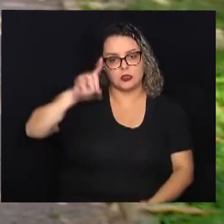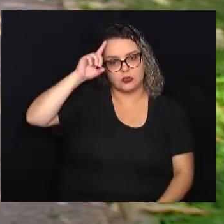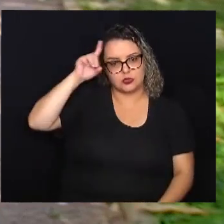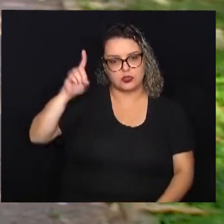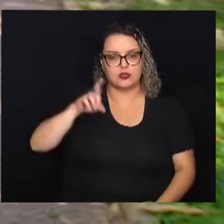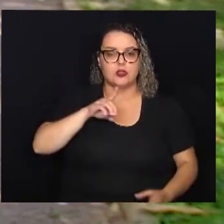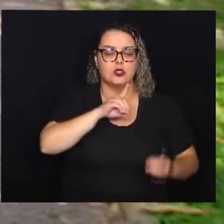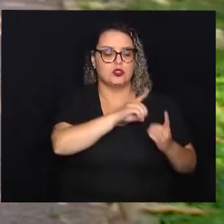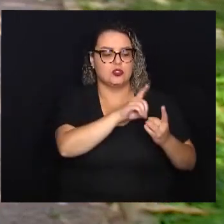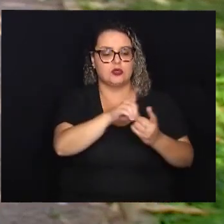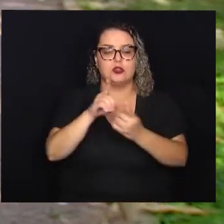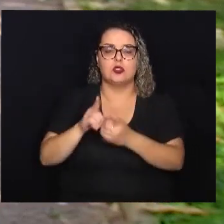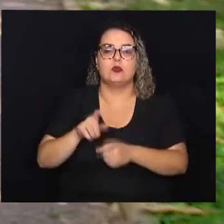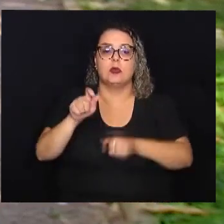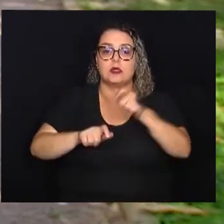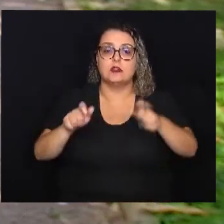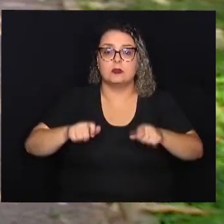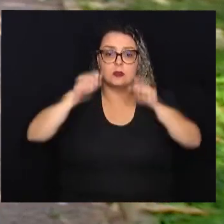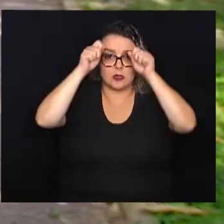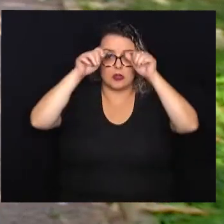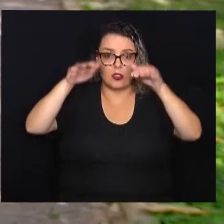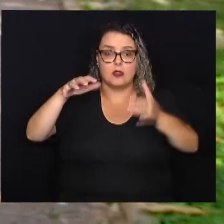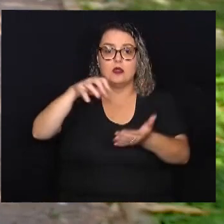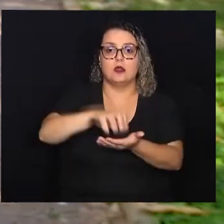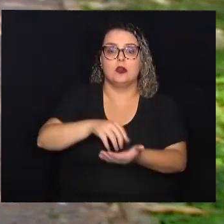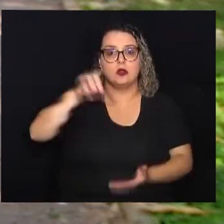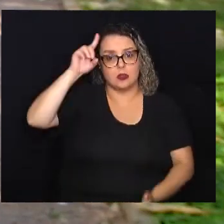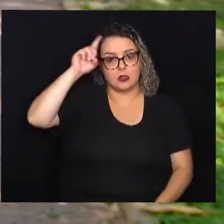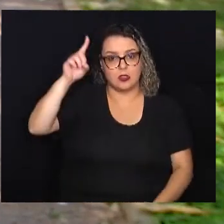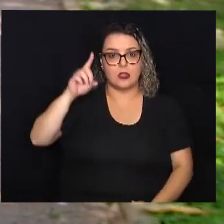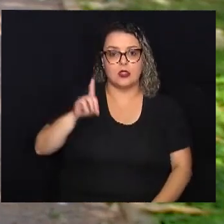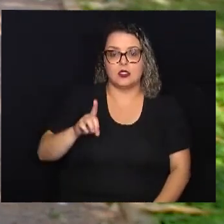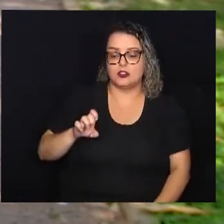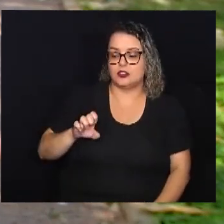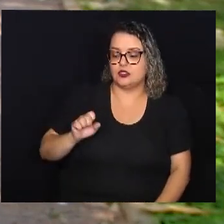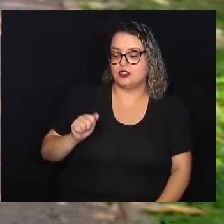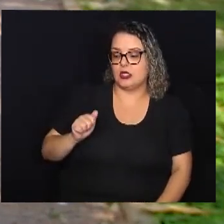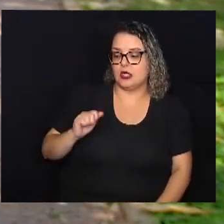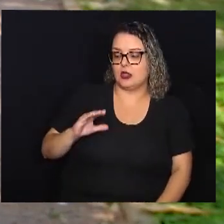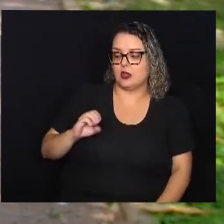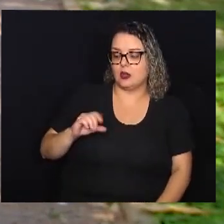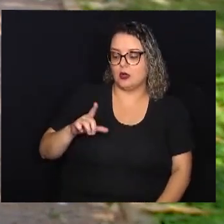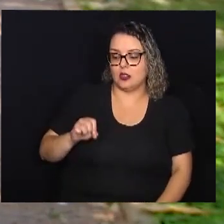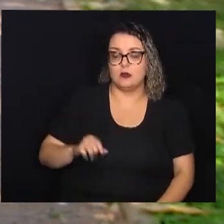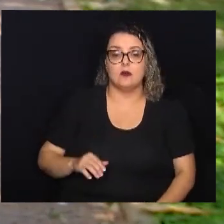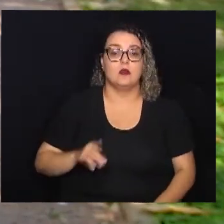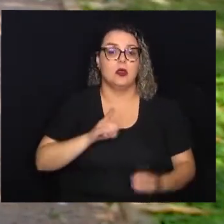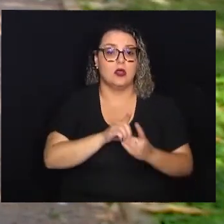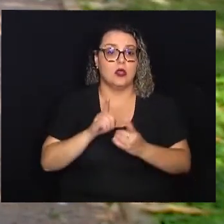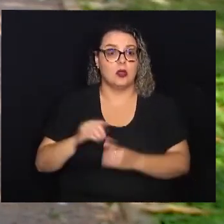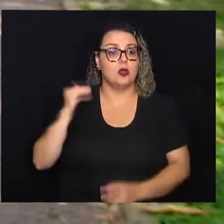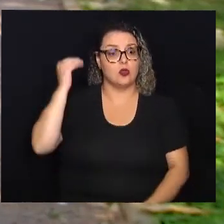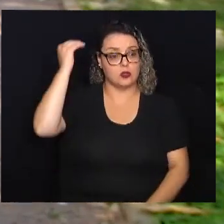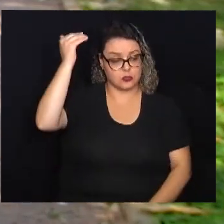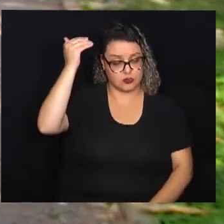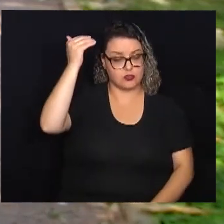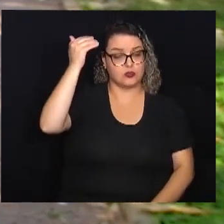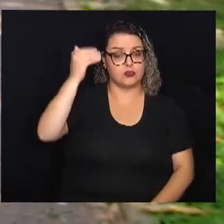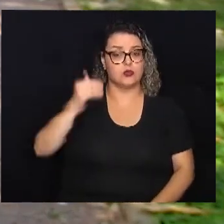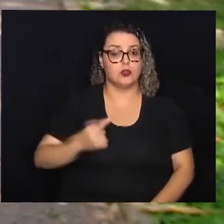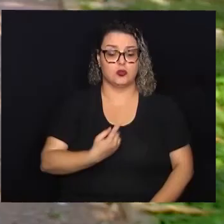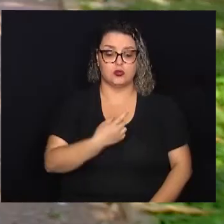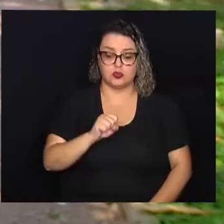Dia de Atendimento para os Autistas, o Centro Dia Teacole, que vai atender adultos com espectro